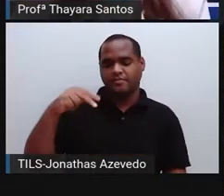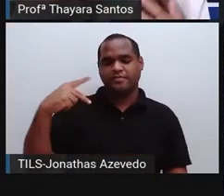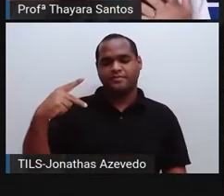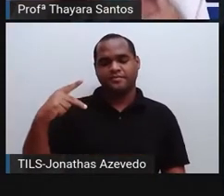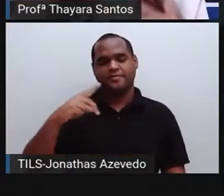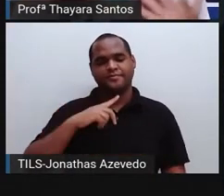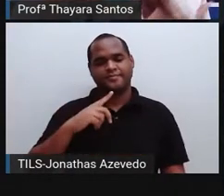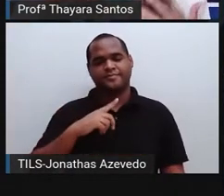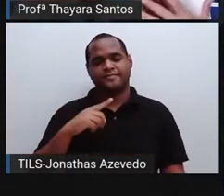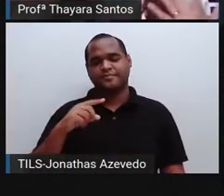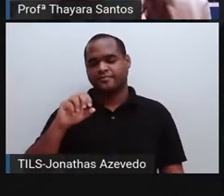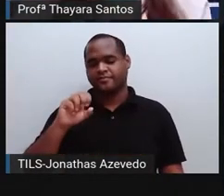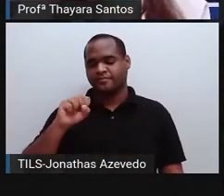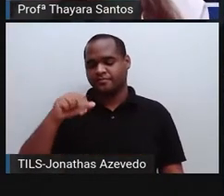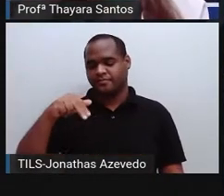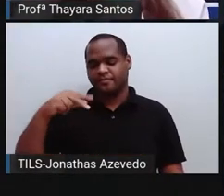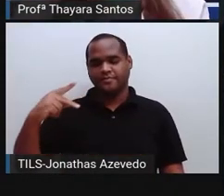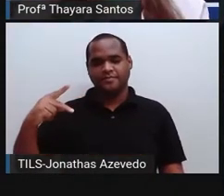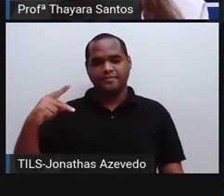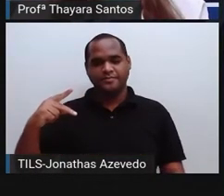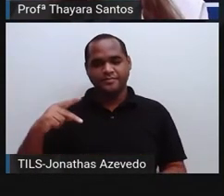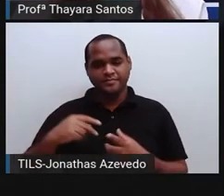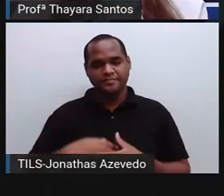conhecido pela sigla SNP.